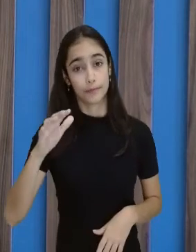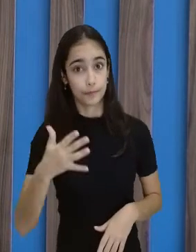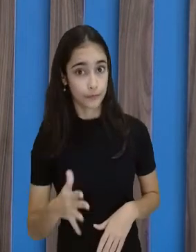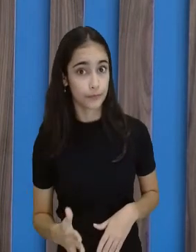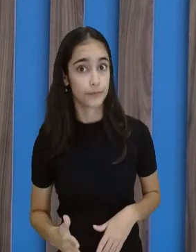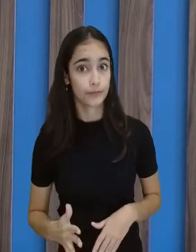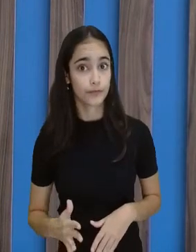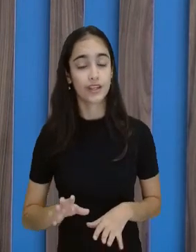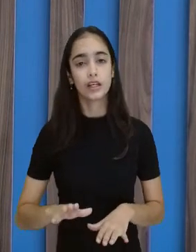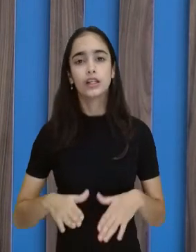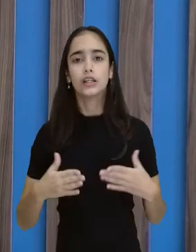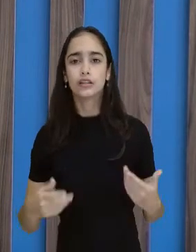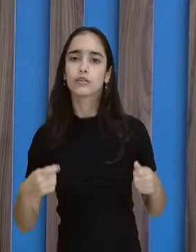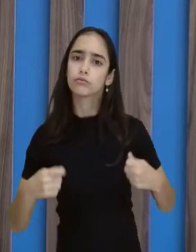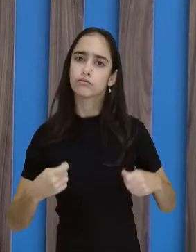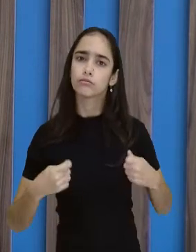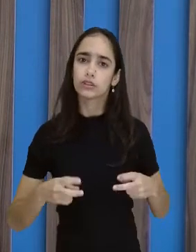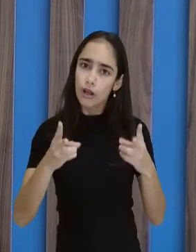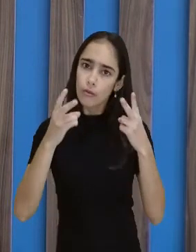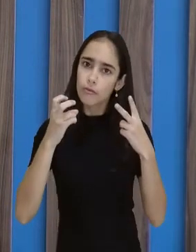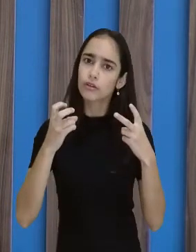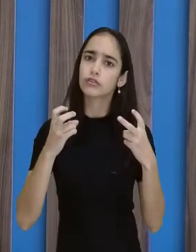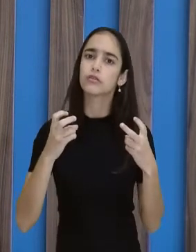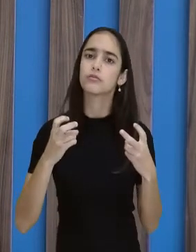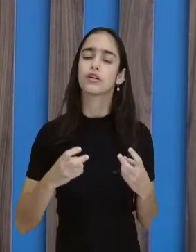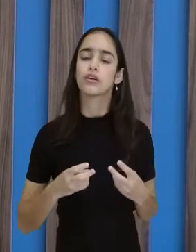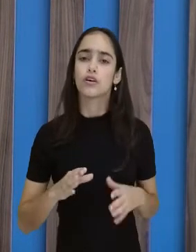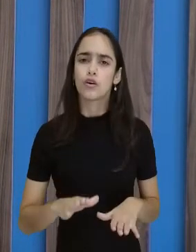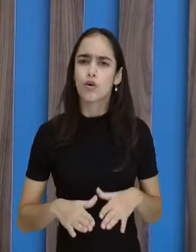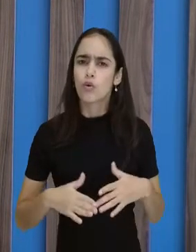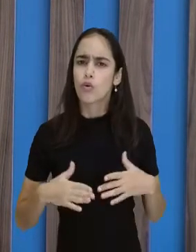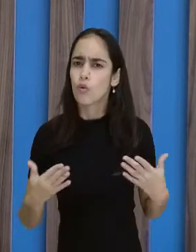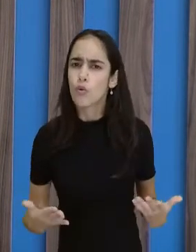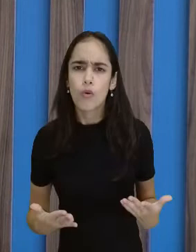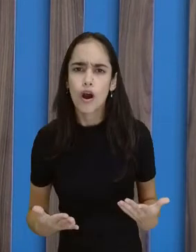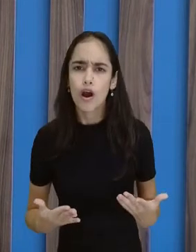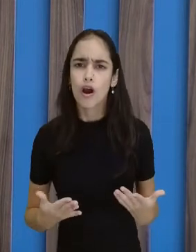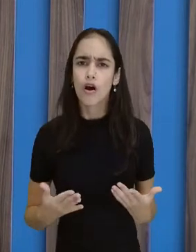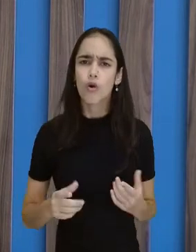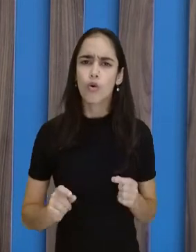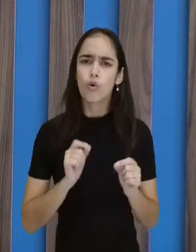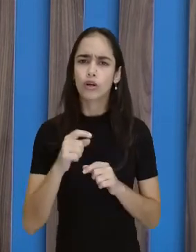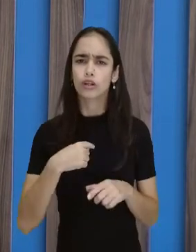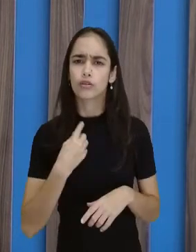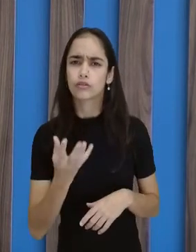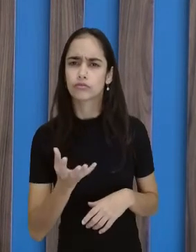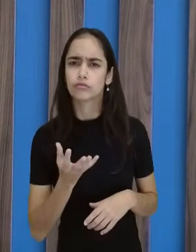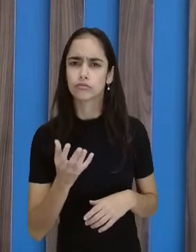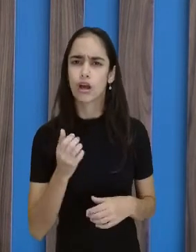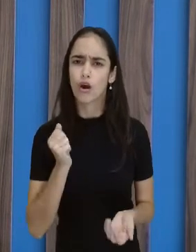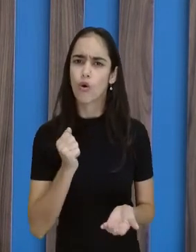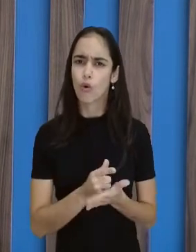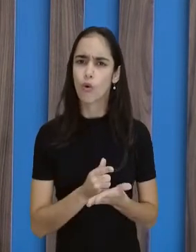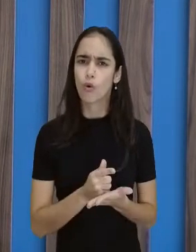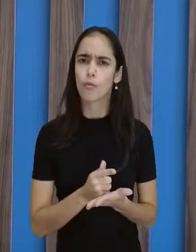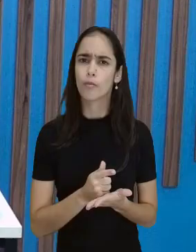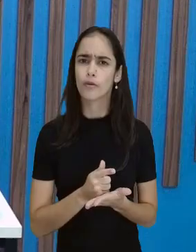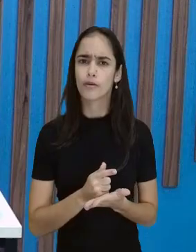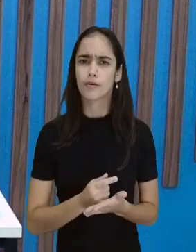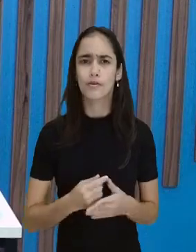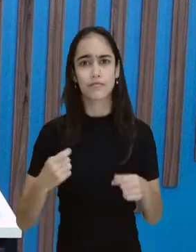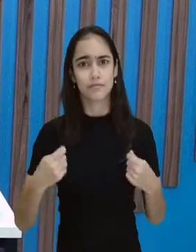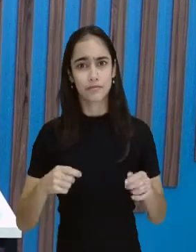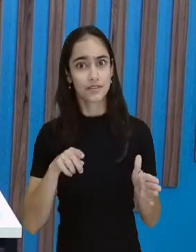pretendo comprar realmente para saber em que supermercado que eu vou conseguir mais barato esses produtos. Isso mesmo.